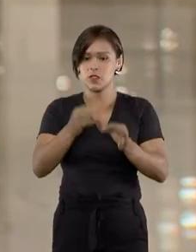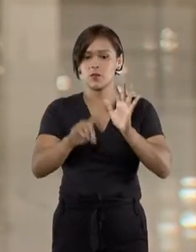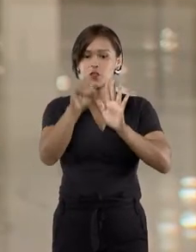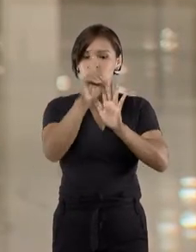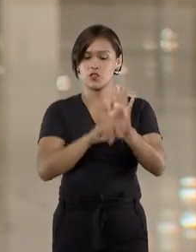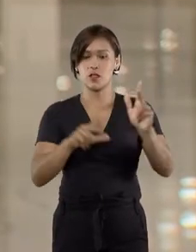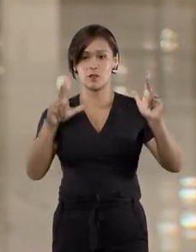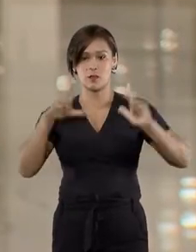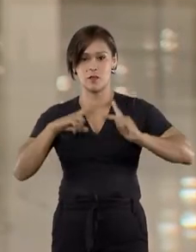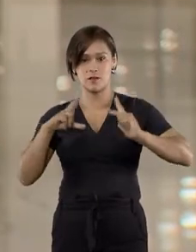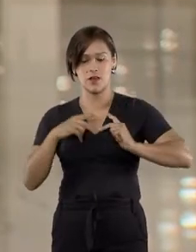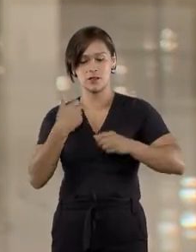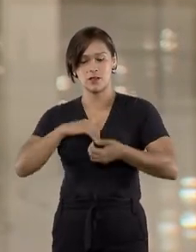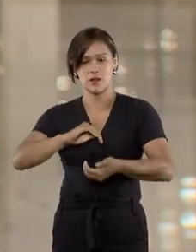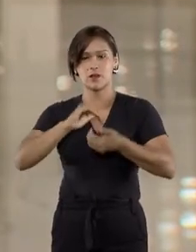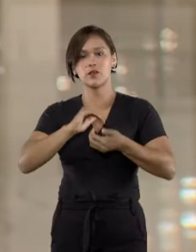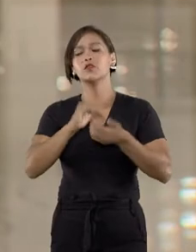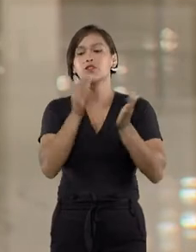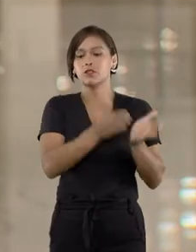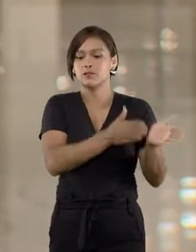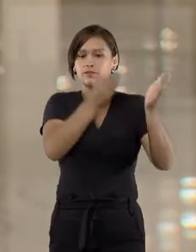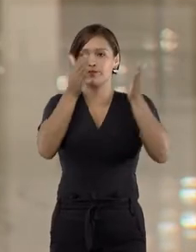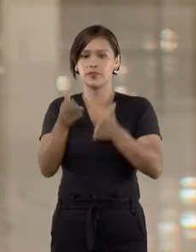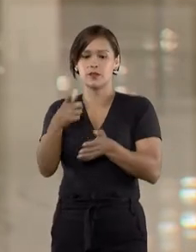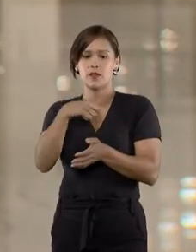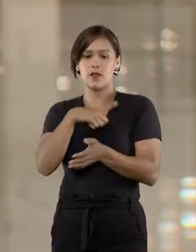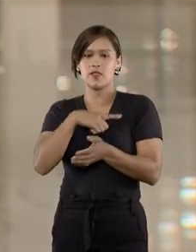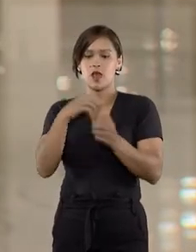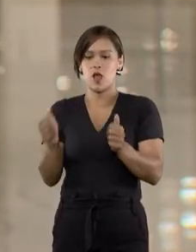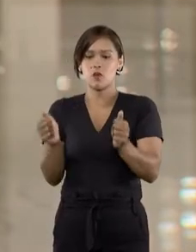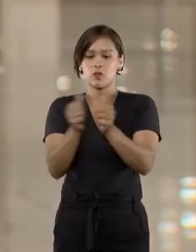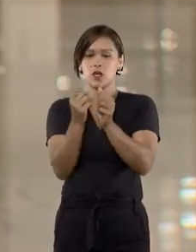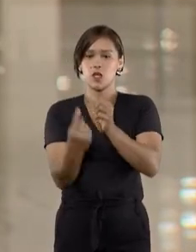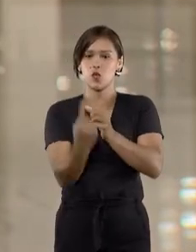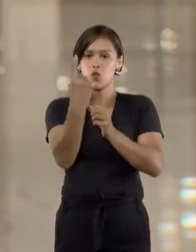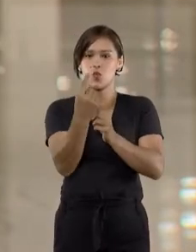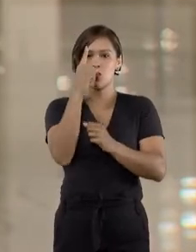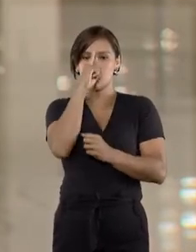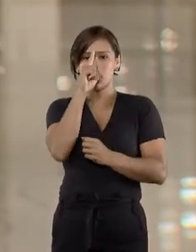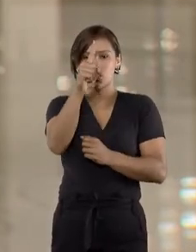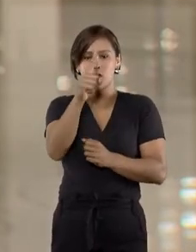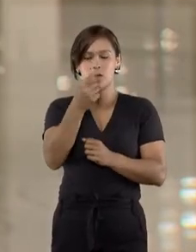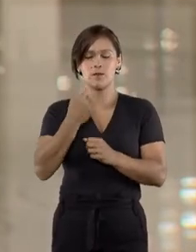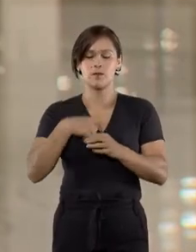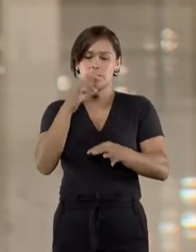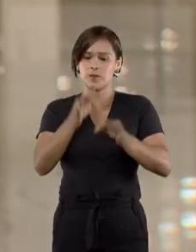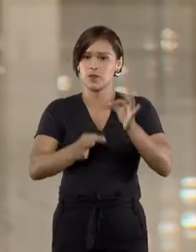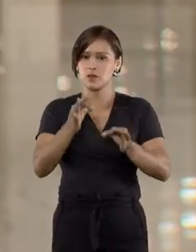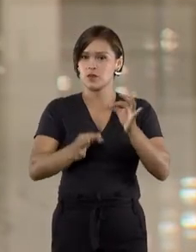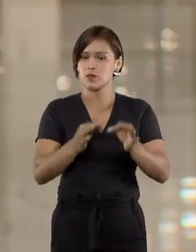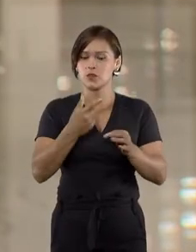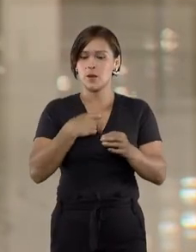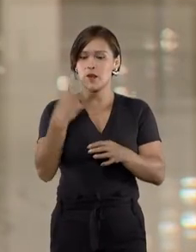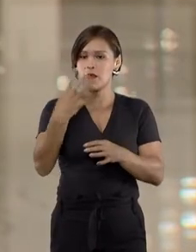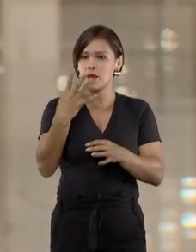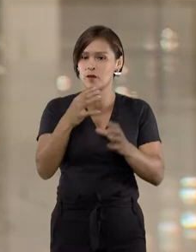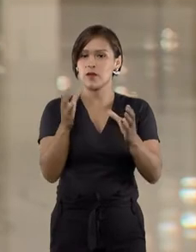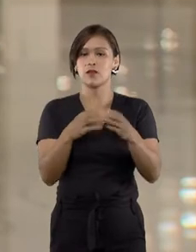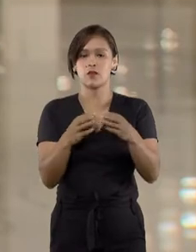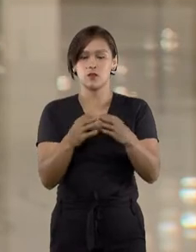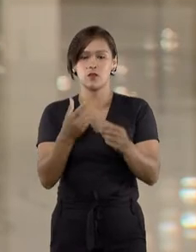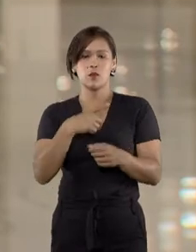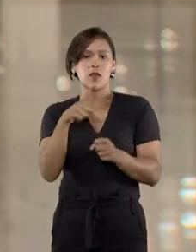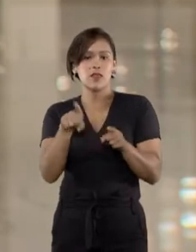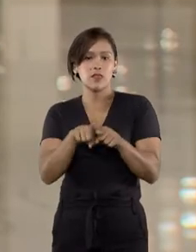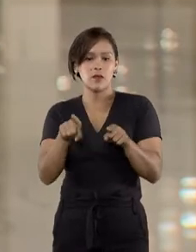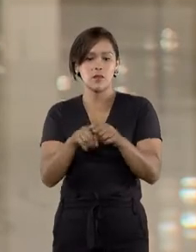julgamentos de direito privado da Corte, passaram a ter posição unificada sobre o tema. No julgamento de outro processo, a quarta turma